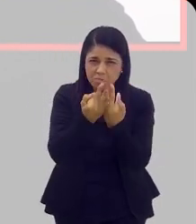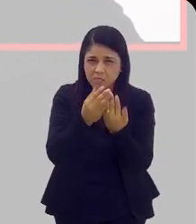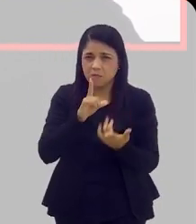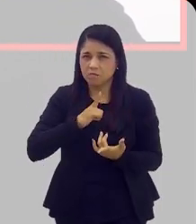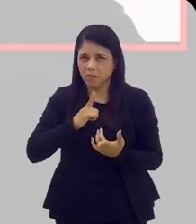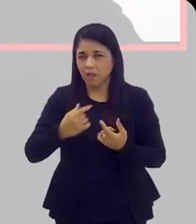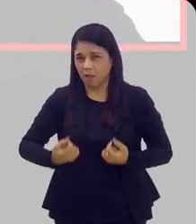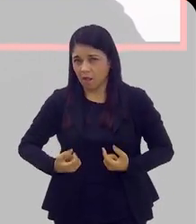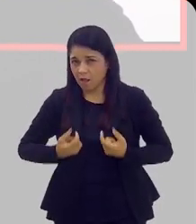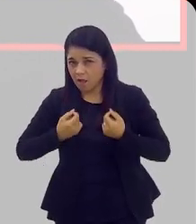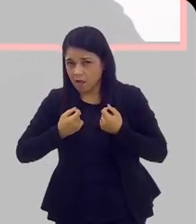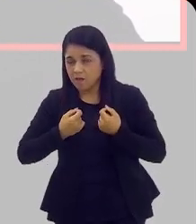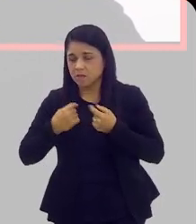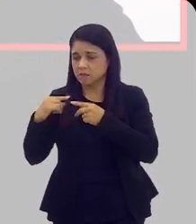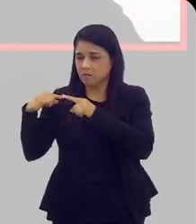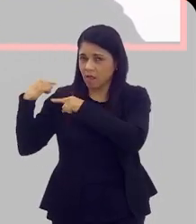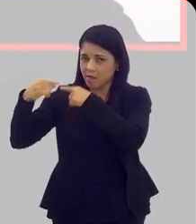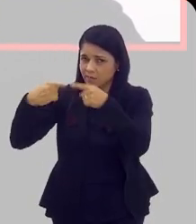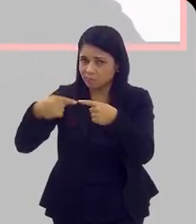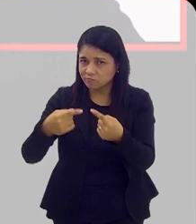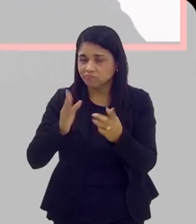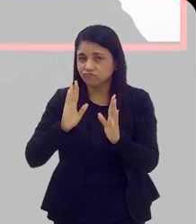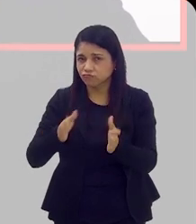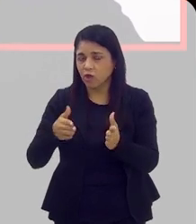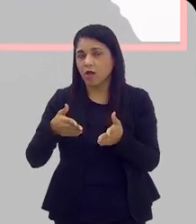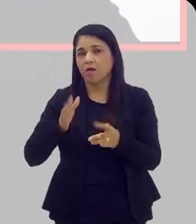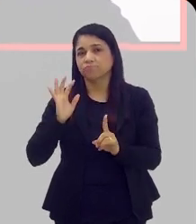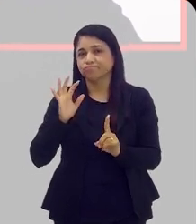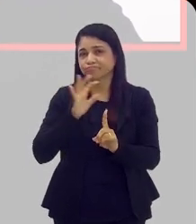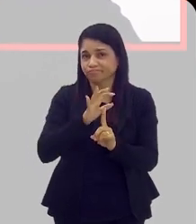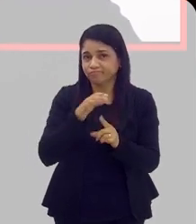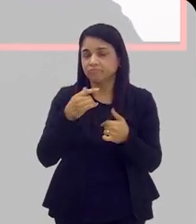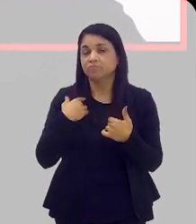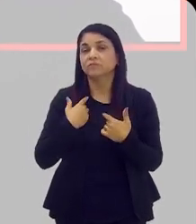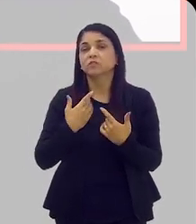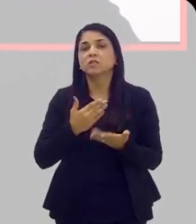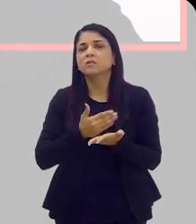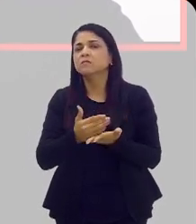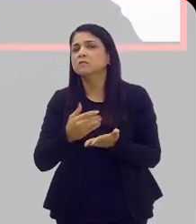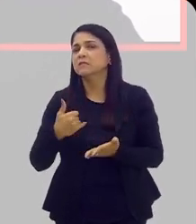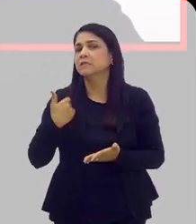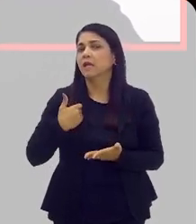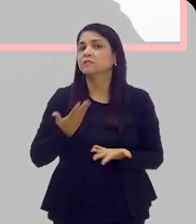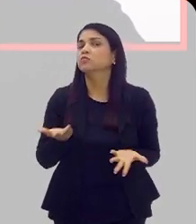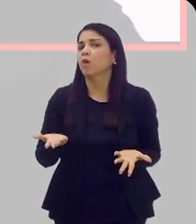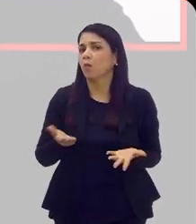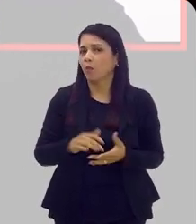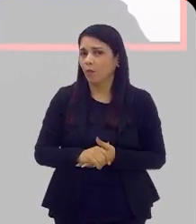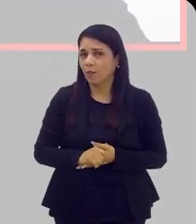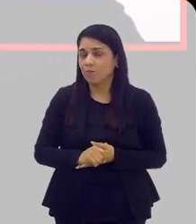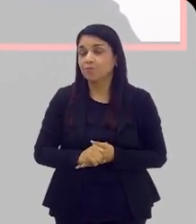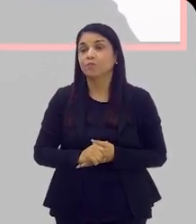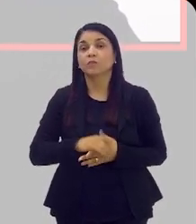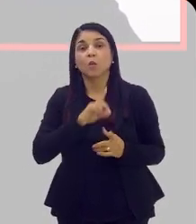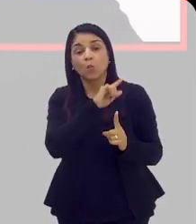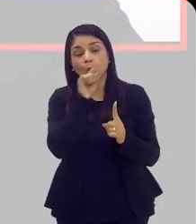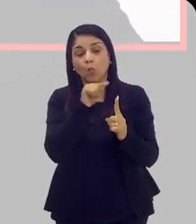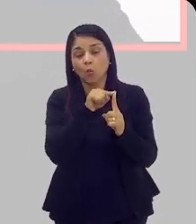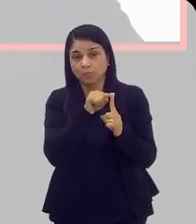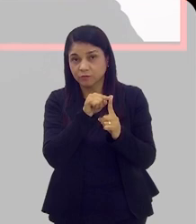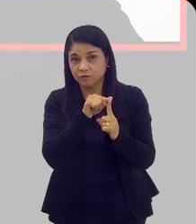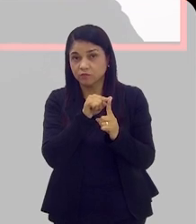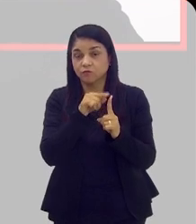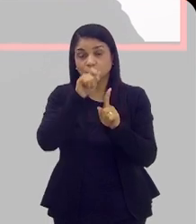casos, né? Que o fator hereditário tem influência. Com que idade devem começar? Então, vamos lá. O grande